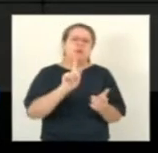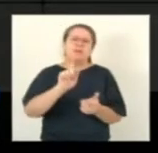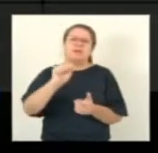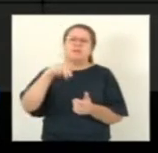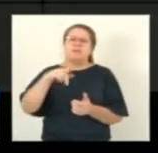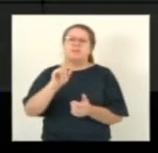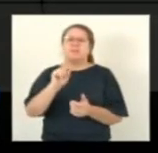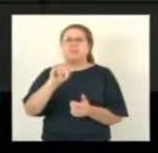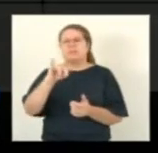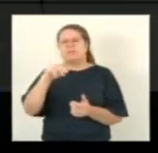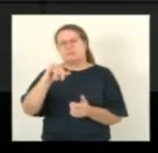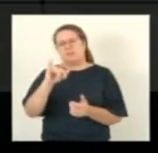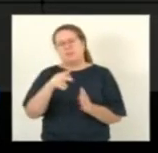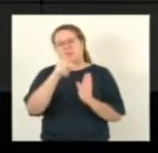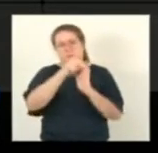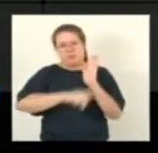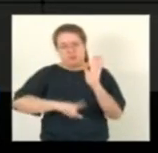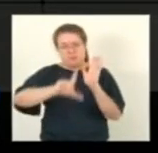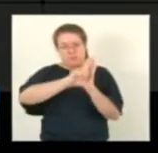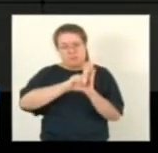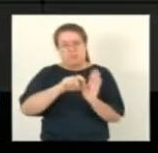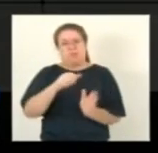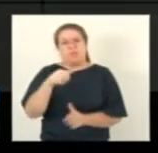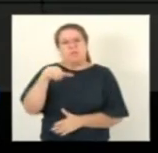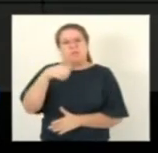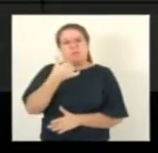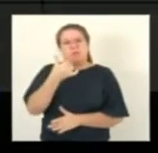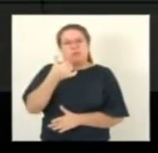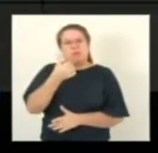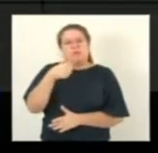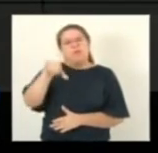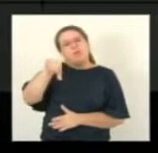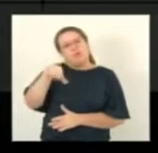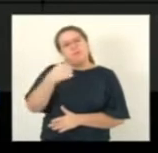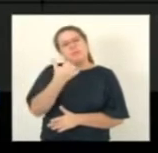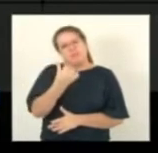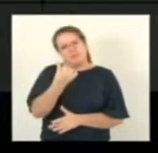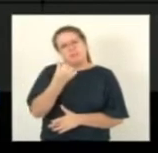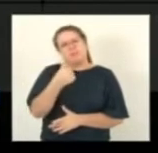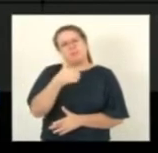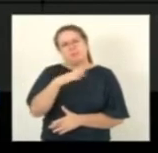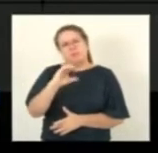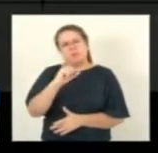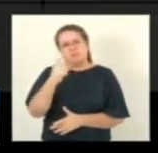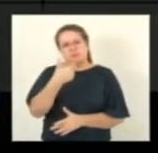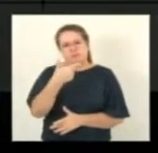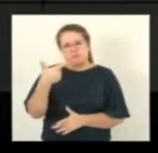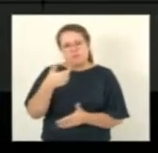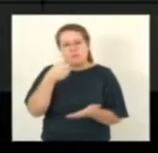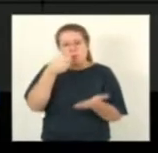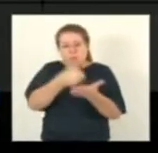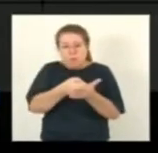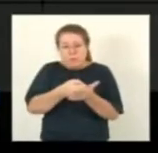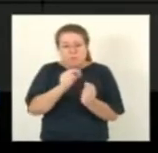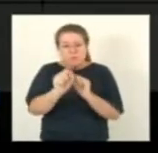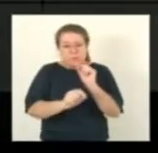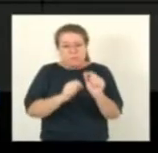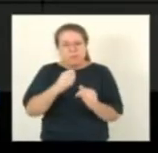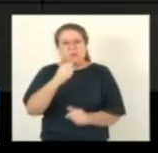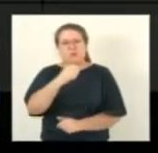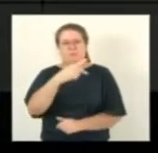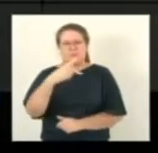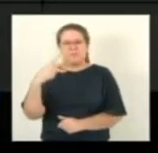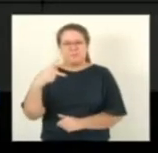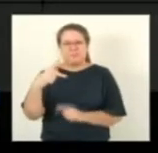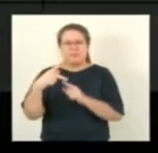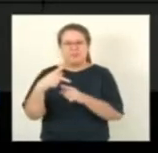projeto de lei 96 barra 2022 ele dispõe sobre a obrigatoriedade das empresas prestadoras do serviço de transporte